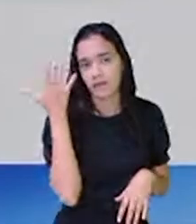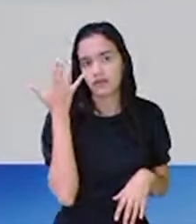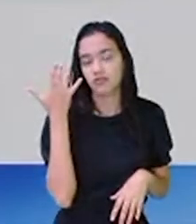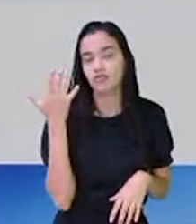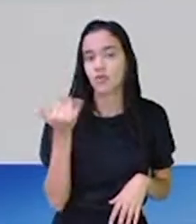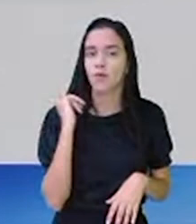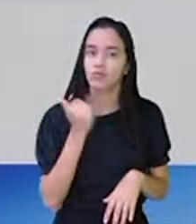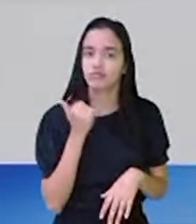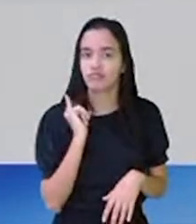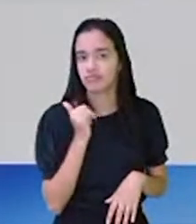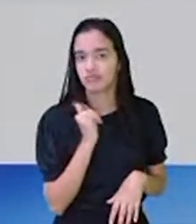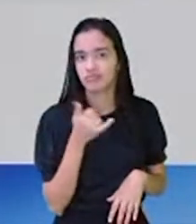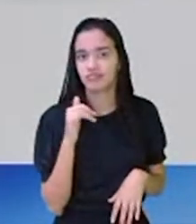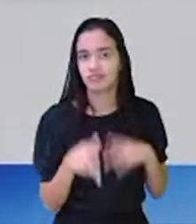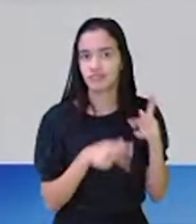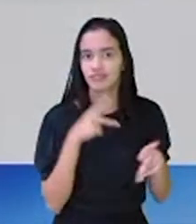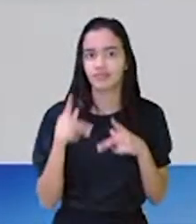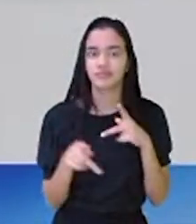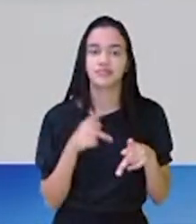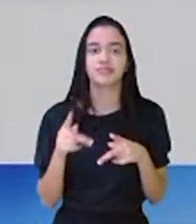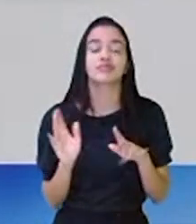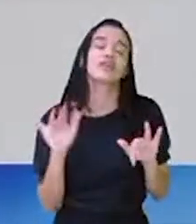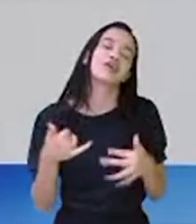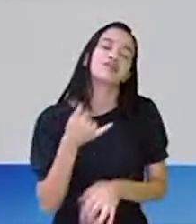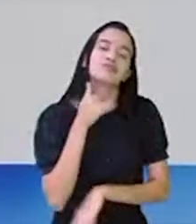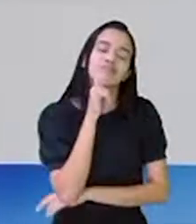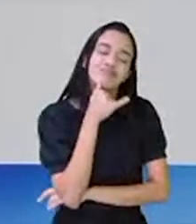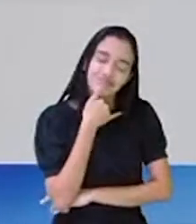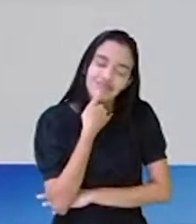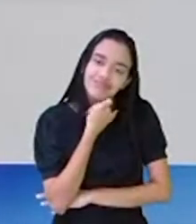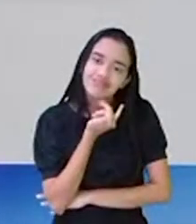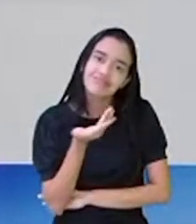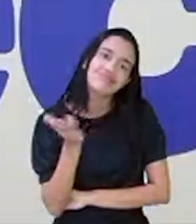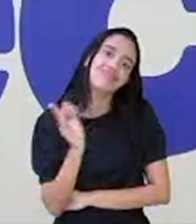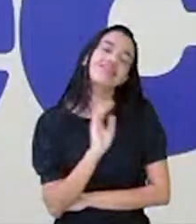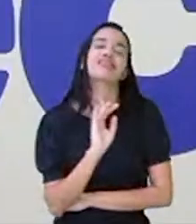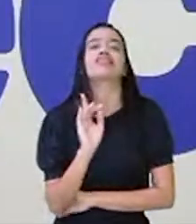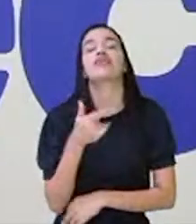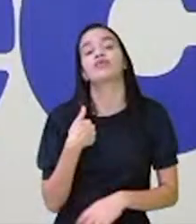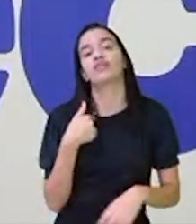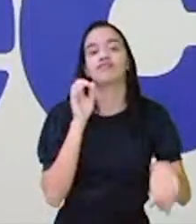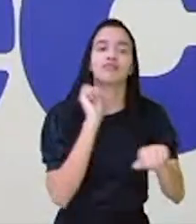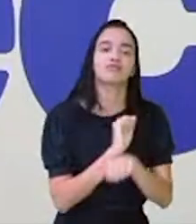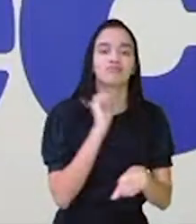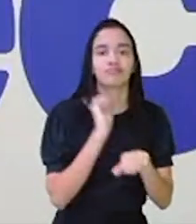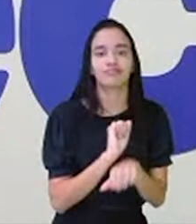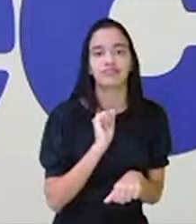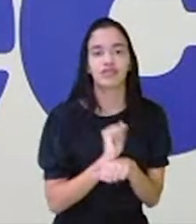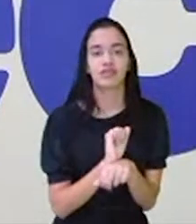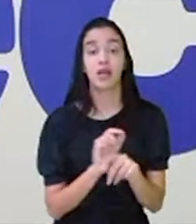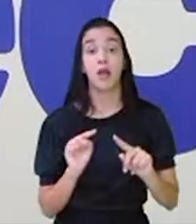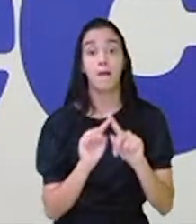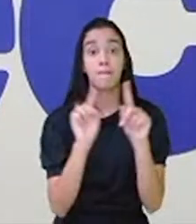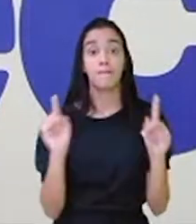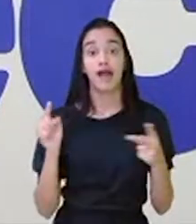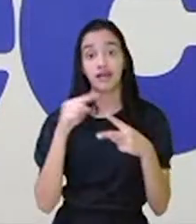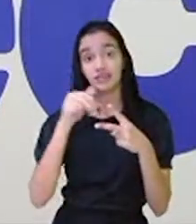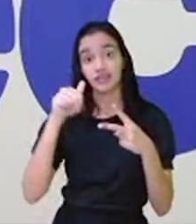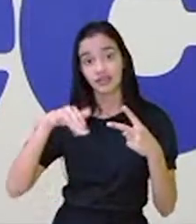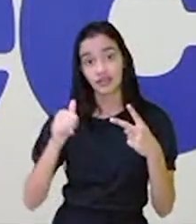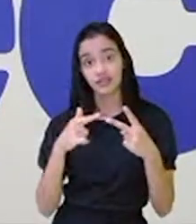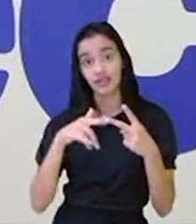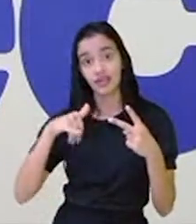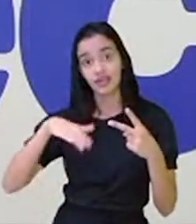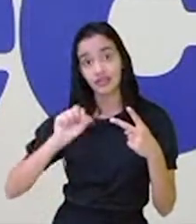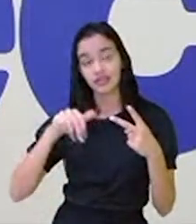algum ditado popular aí para a gente no chat? Infelizmente, não. Eu estava aqui aguardando, mas Ana e Yasmin